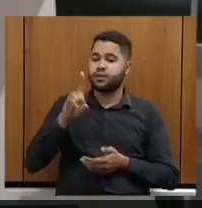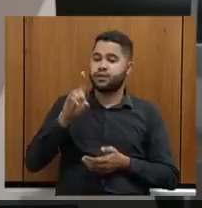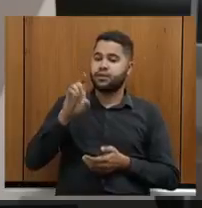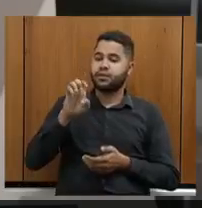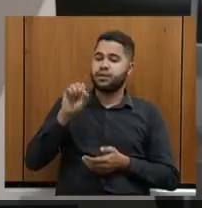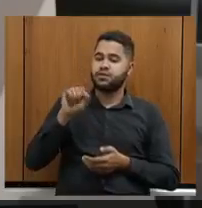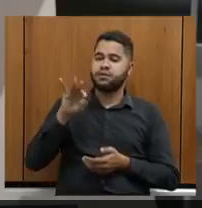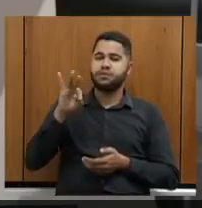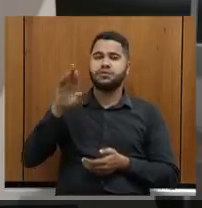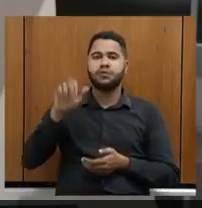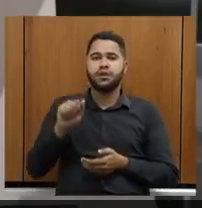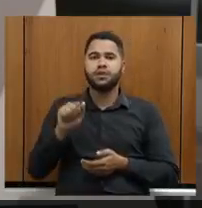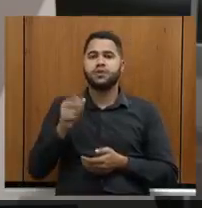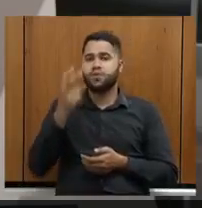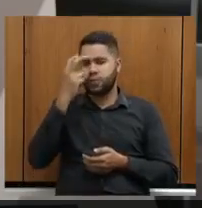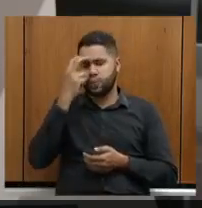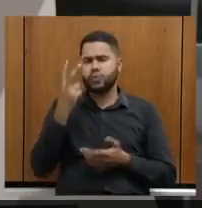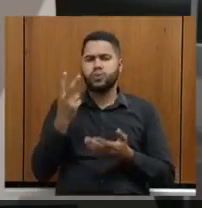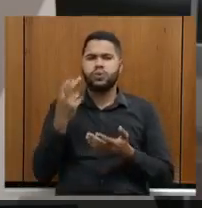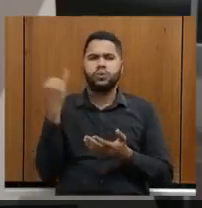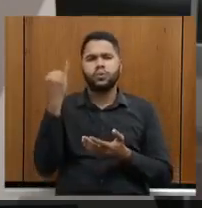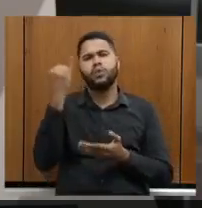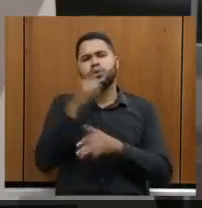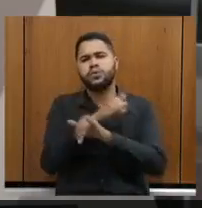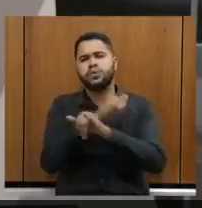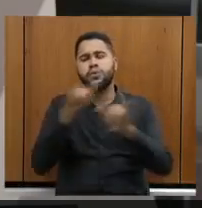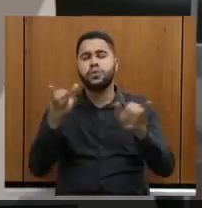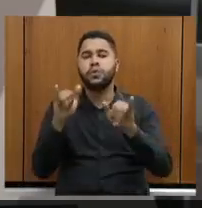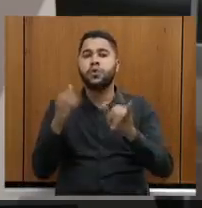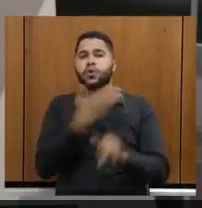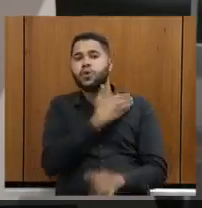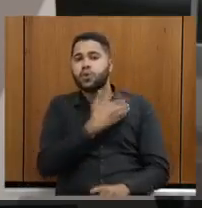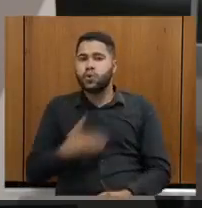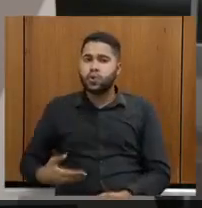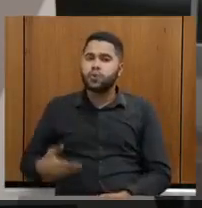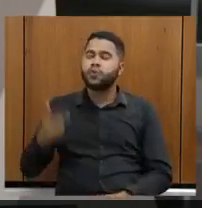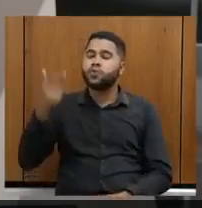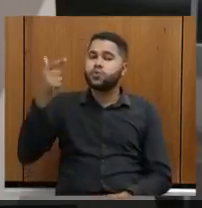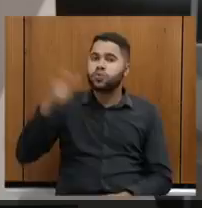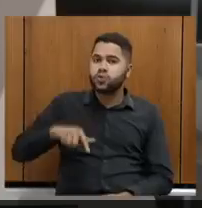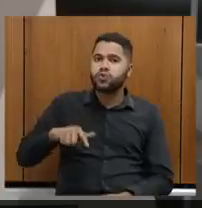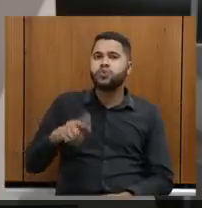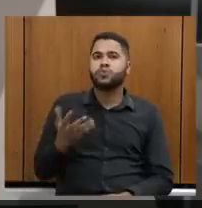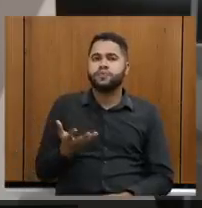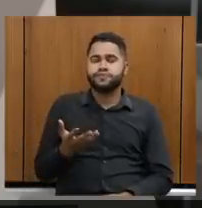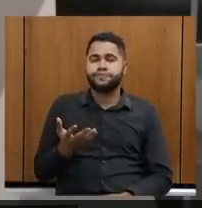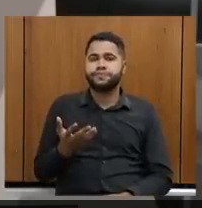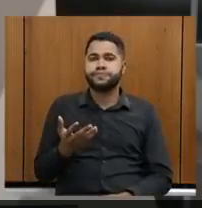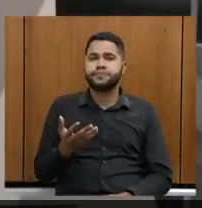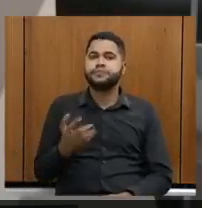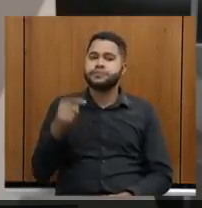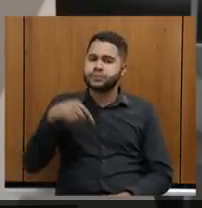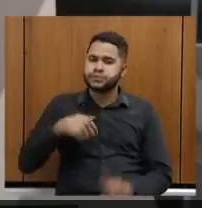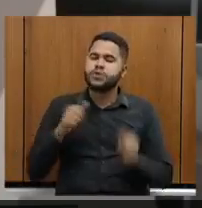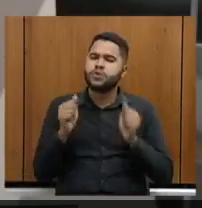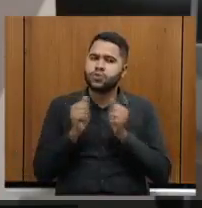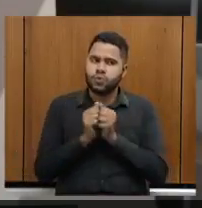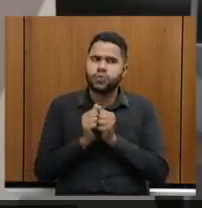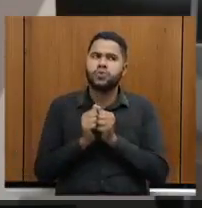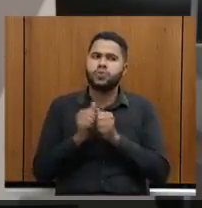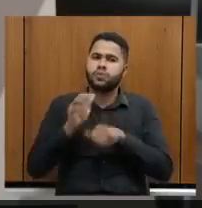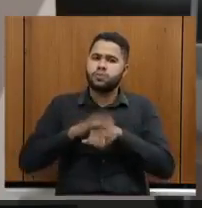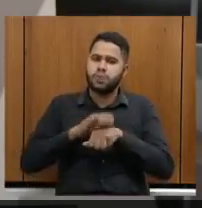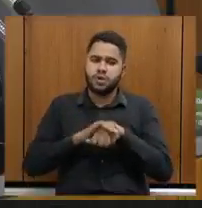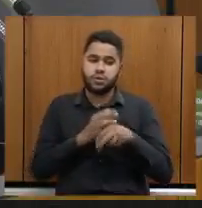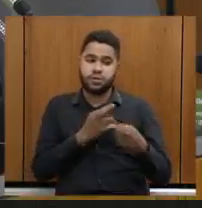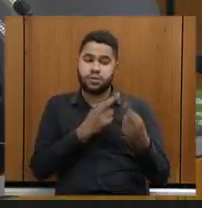recolhemos ele, importante dizer isso, o governo voltou com ele para casa, então ele está conosco, está sob nossa